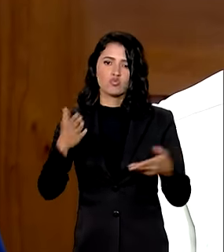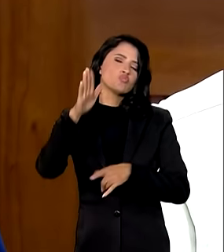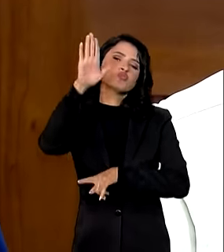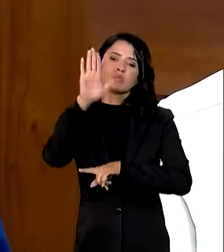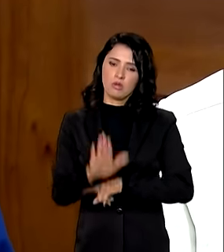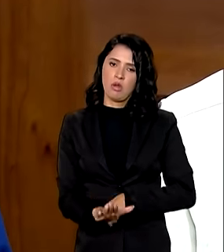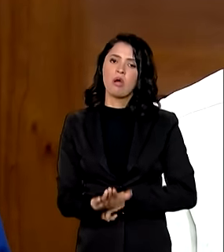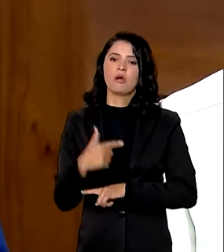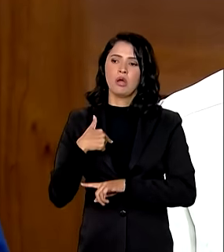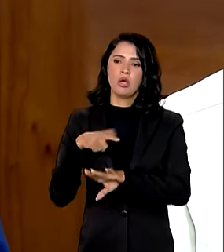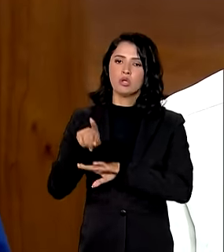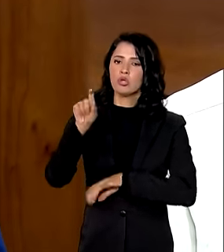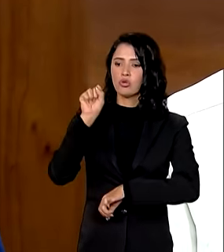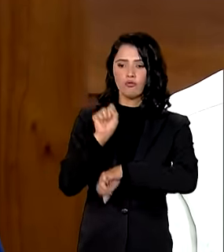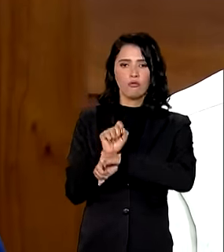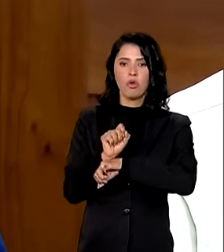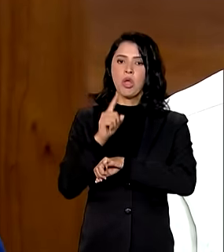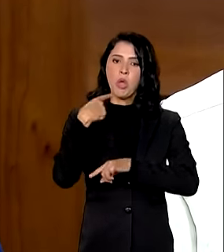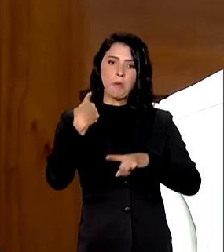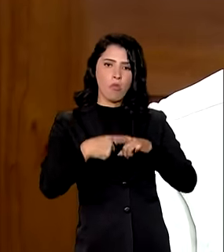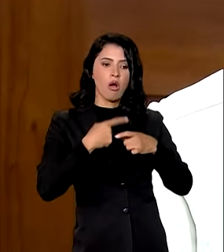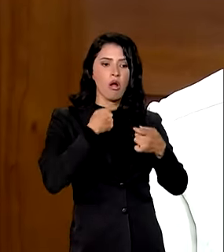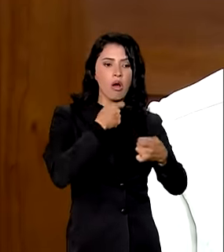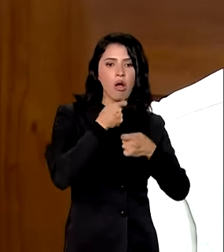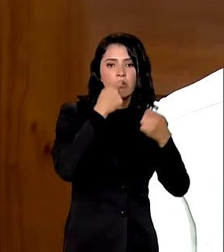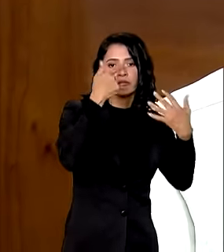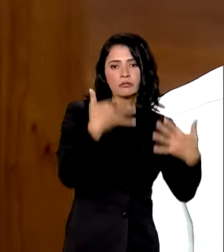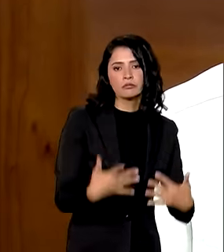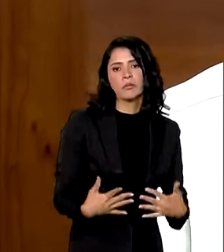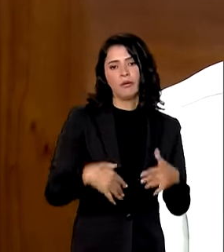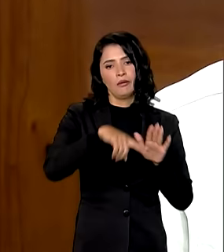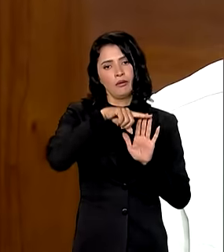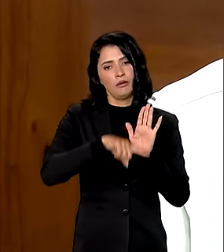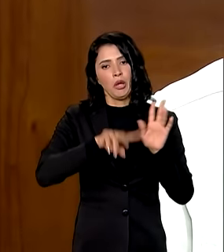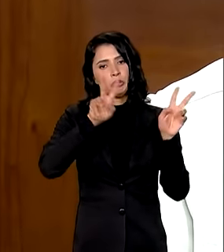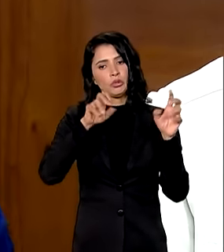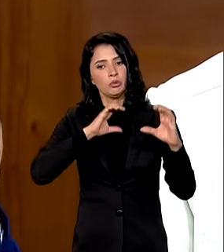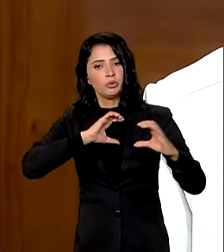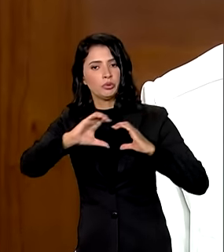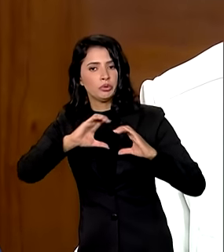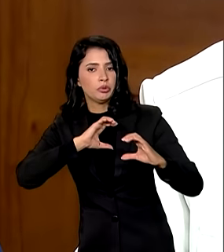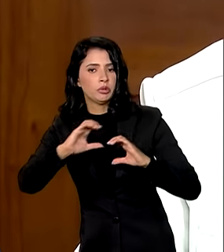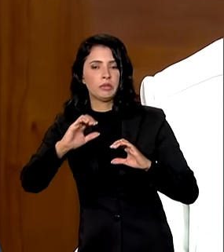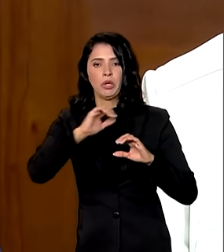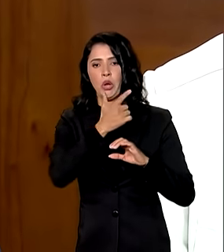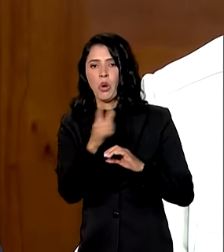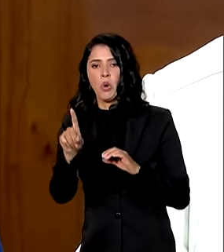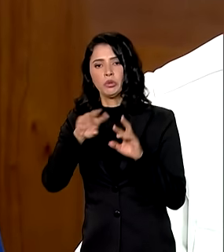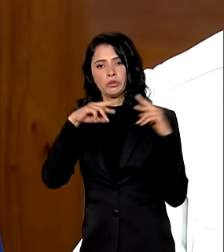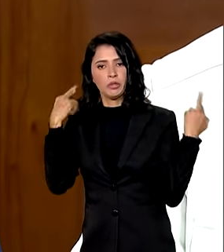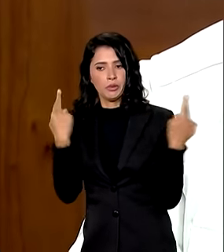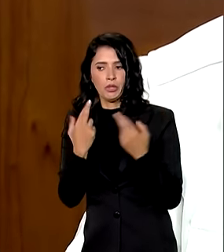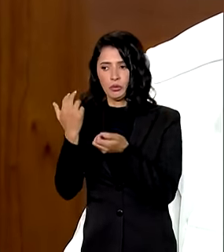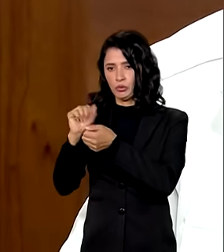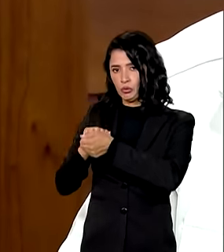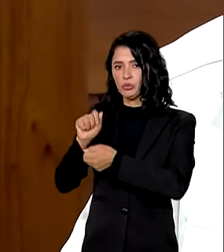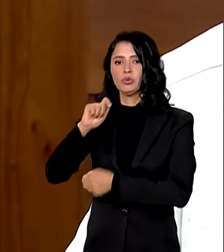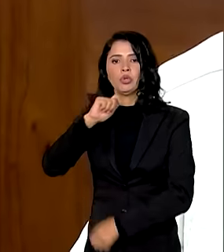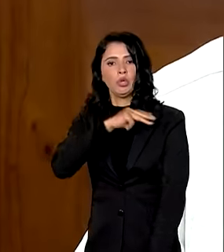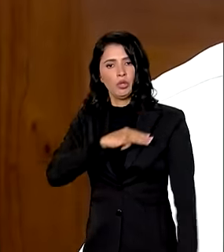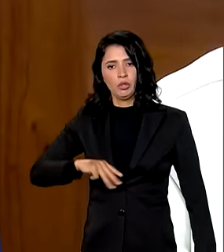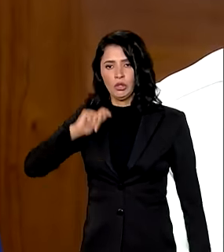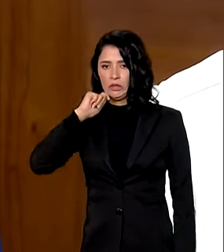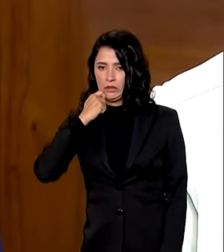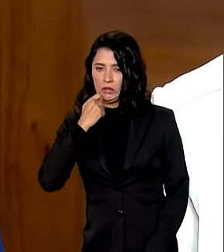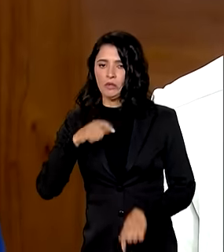nós deixamos de ir por conta da coletiva, da agenda sobre comunicações e outras agendas com o ministro Silvio e o